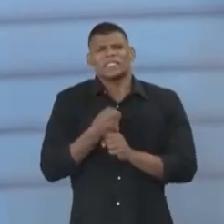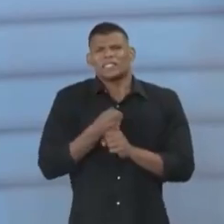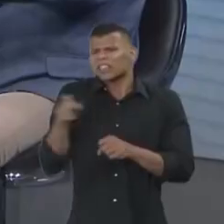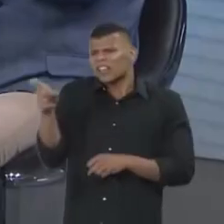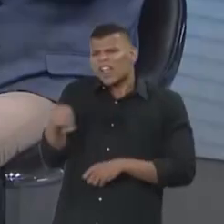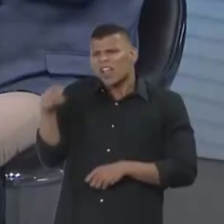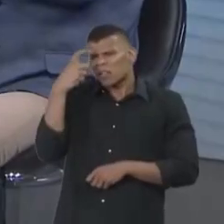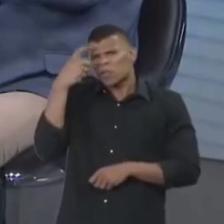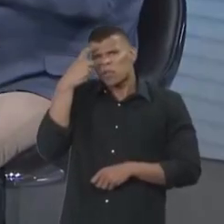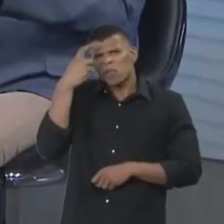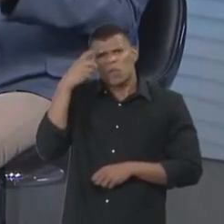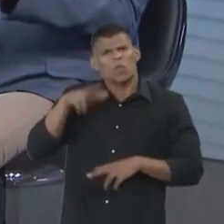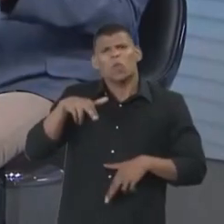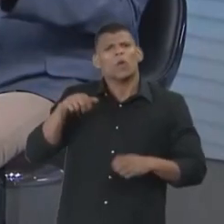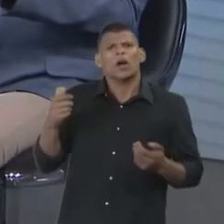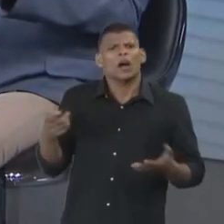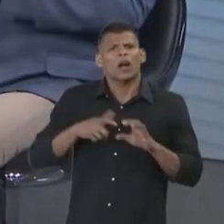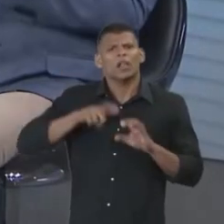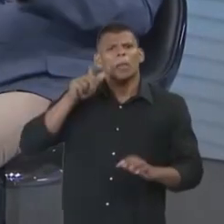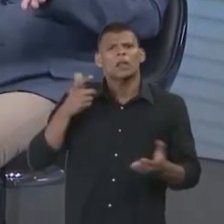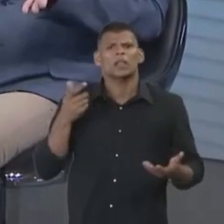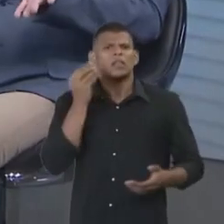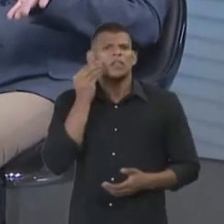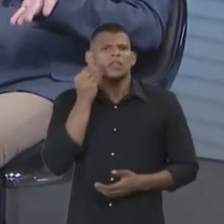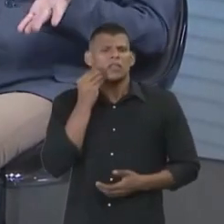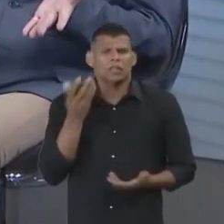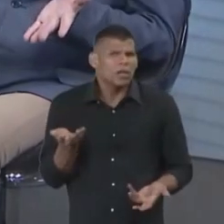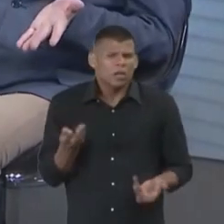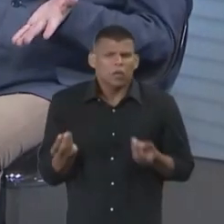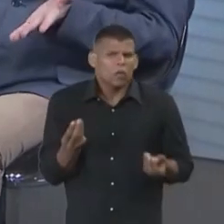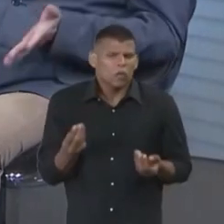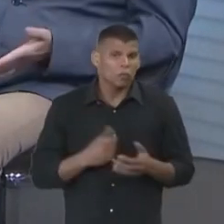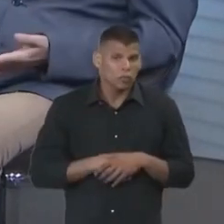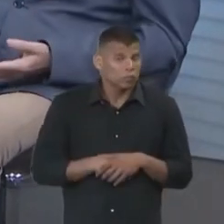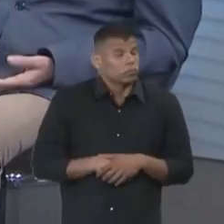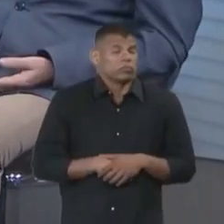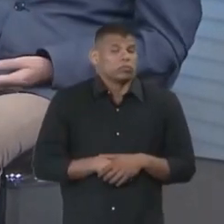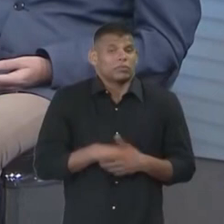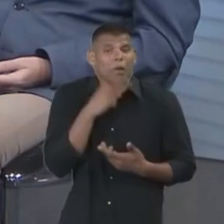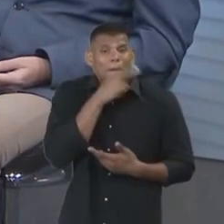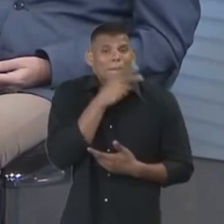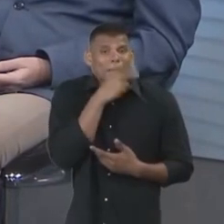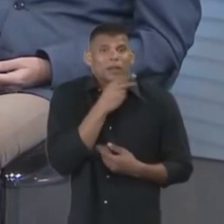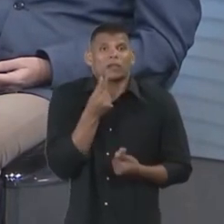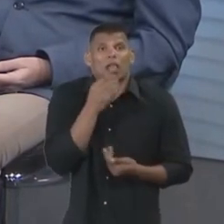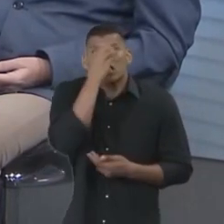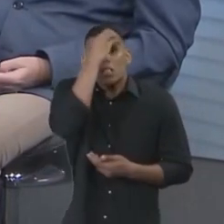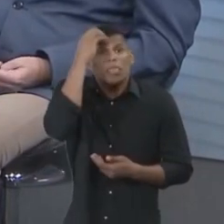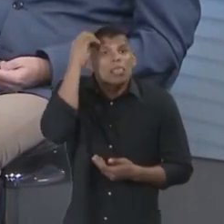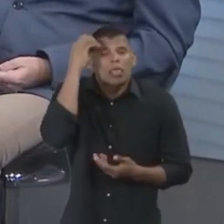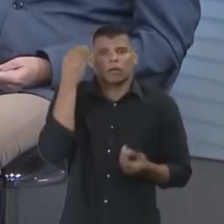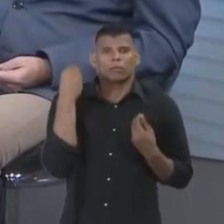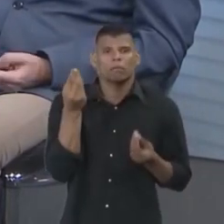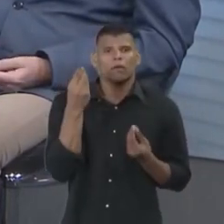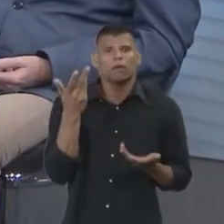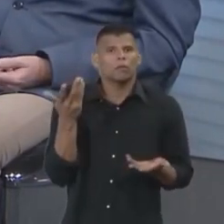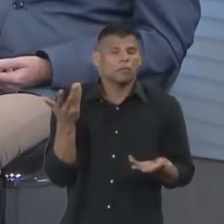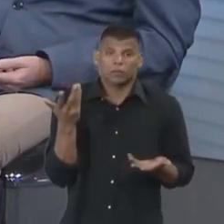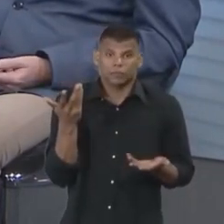pudesse diminuir a dependência, Com certeza. Se eu não tenho, do país que eu compro,